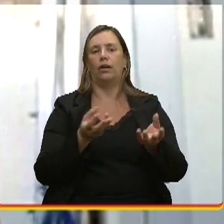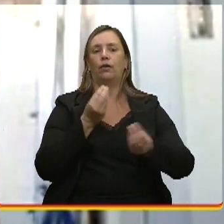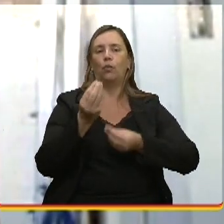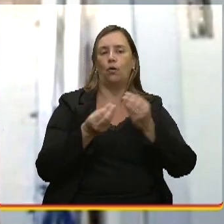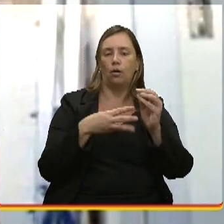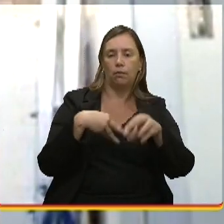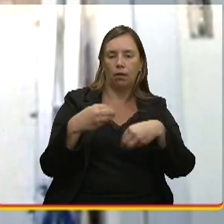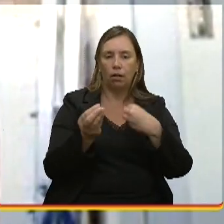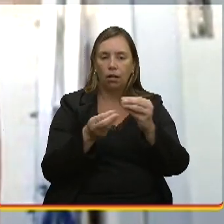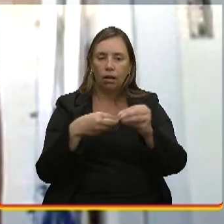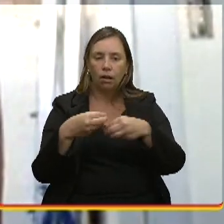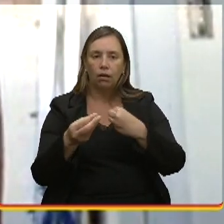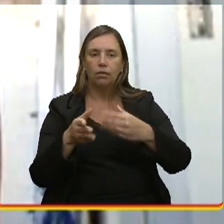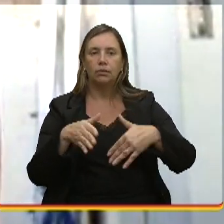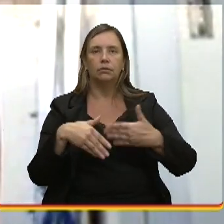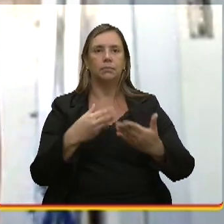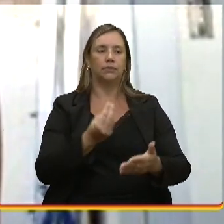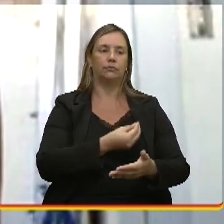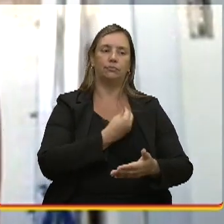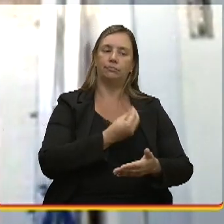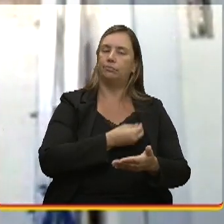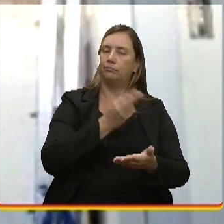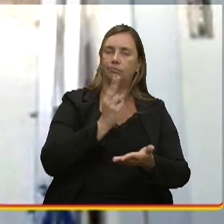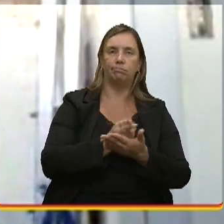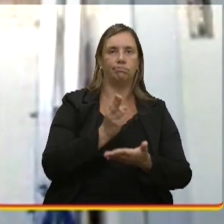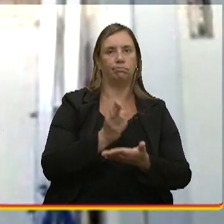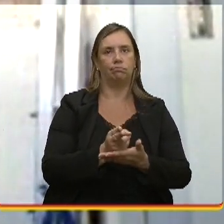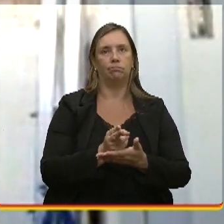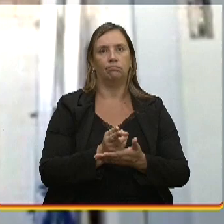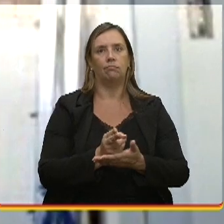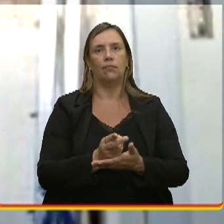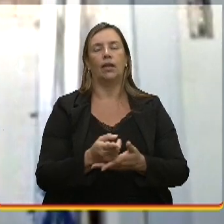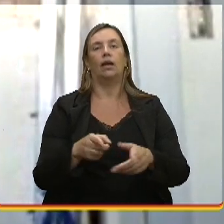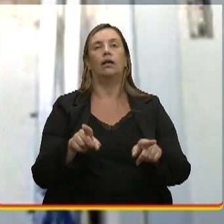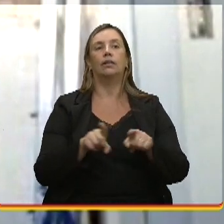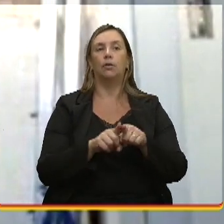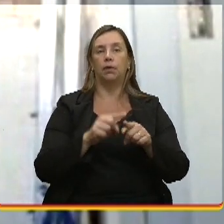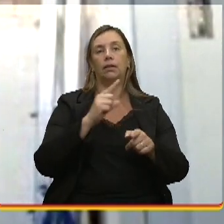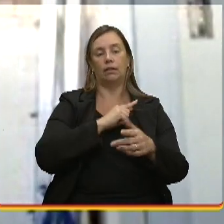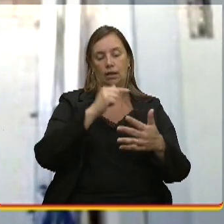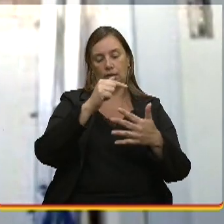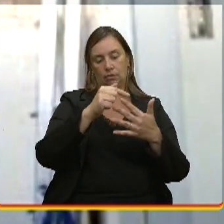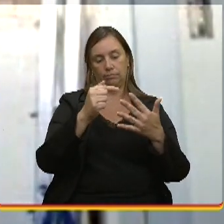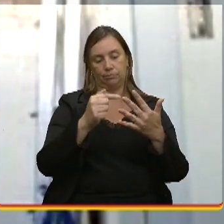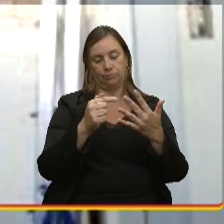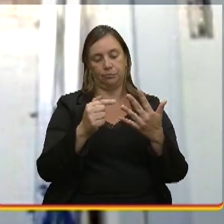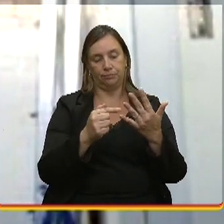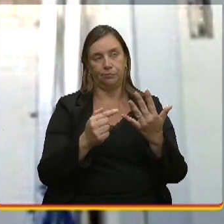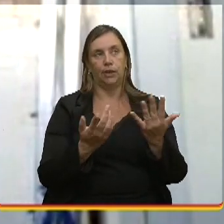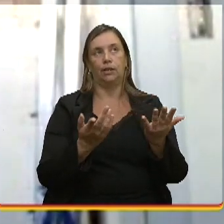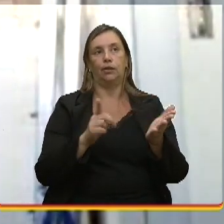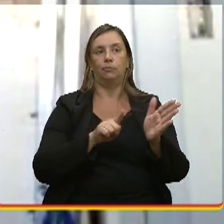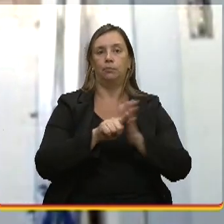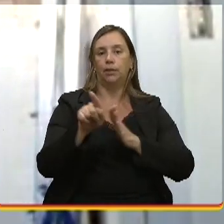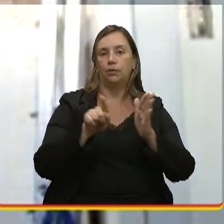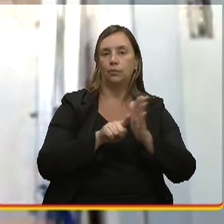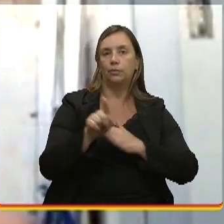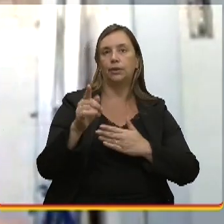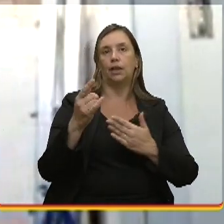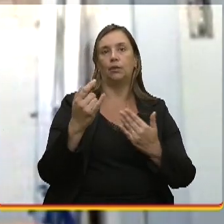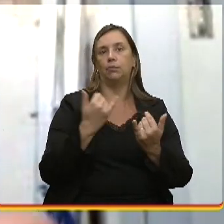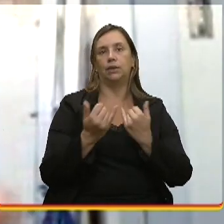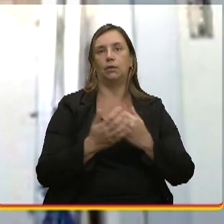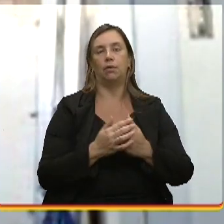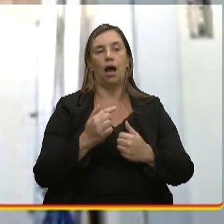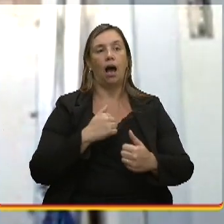Mas é muito presente isso. E tem também aqueles questionamentos que são os questionamentos de surpresa positiva. Ah,